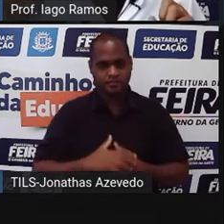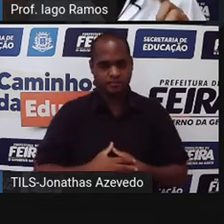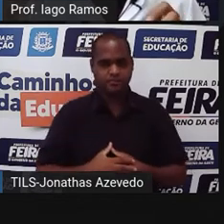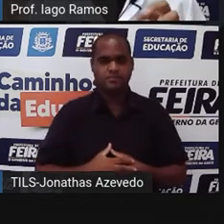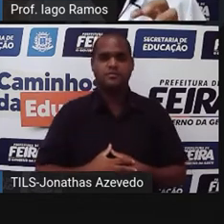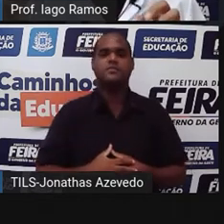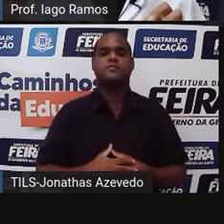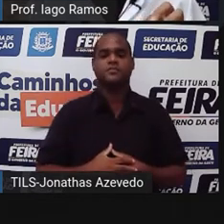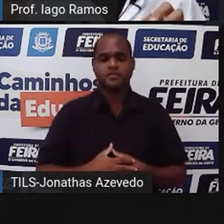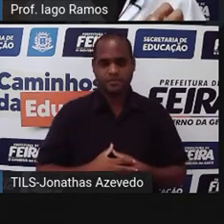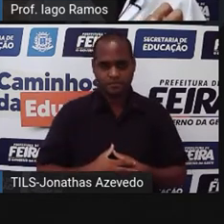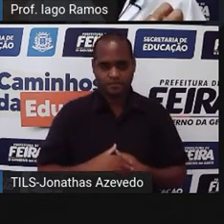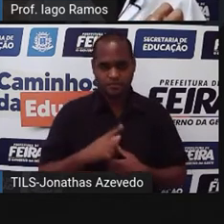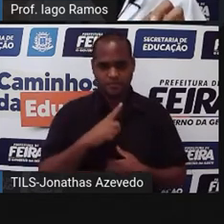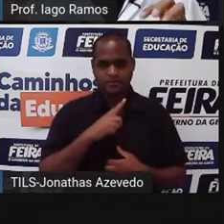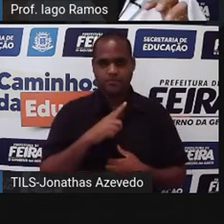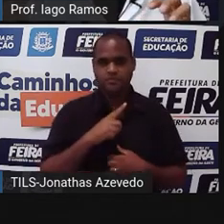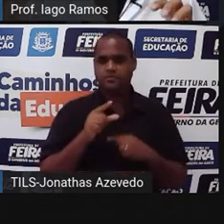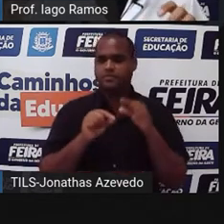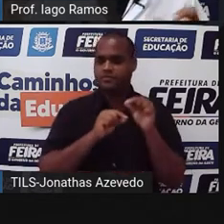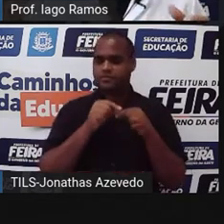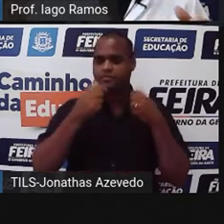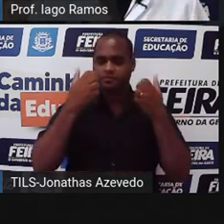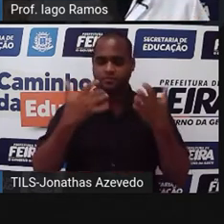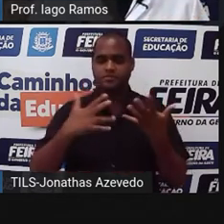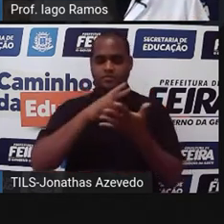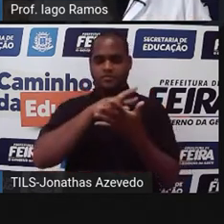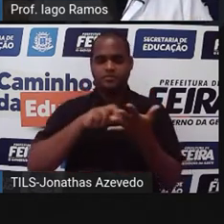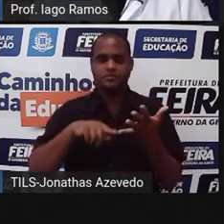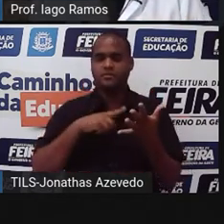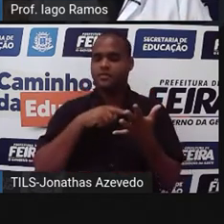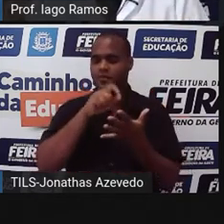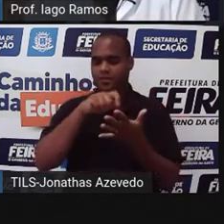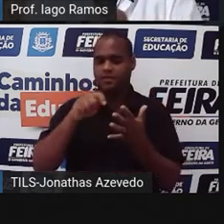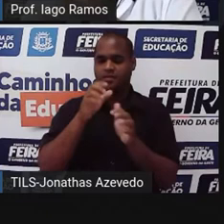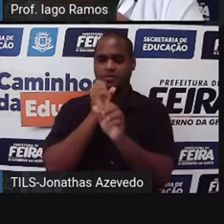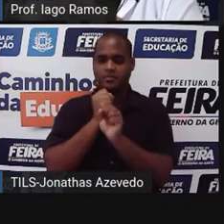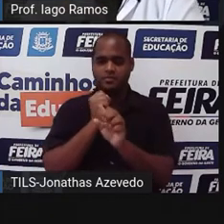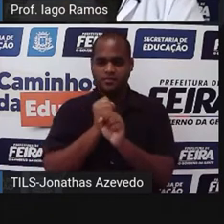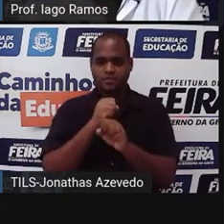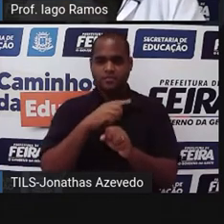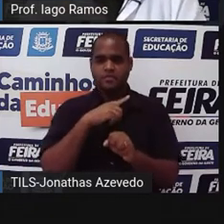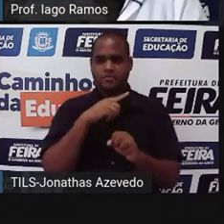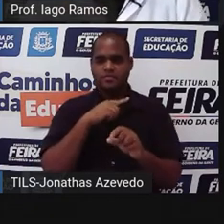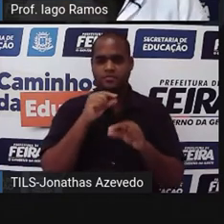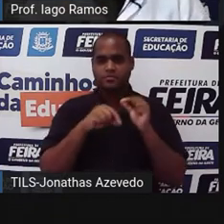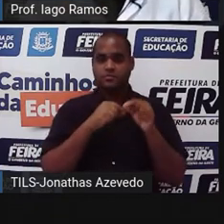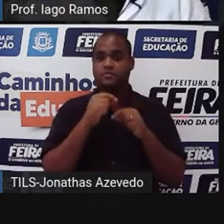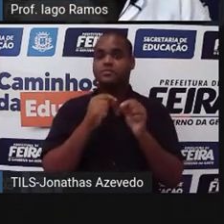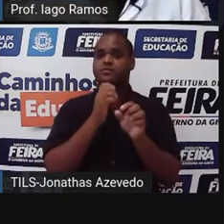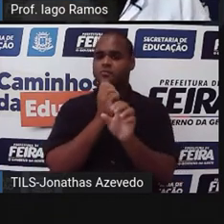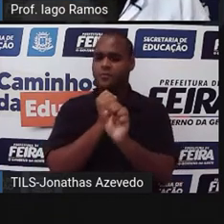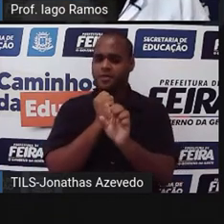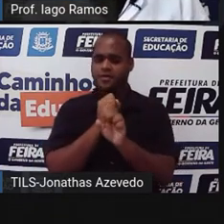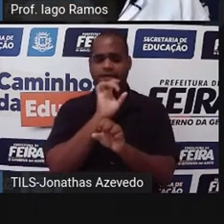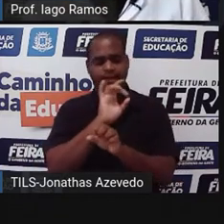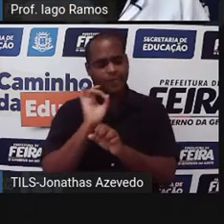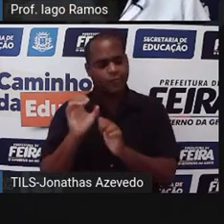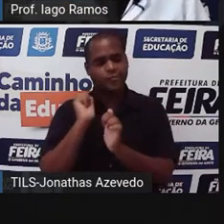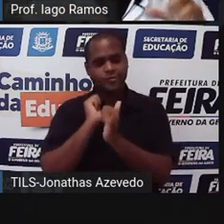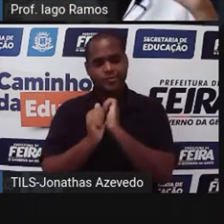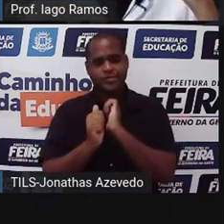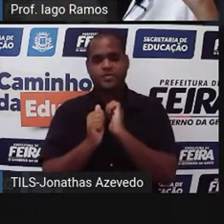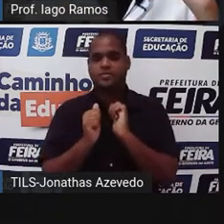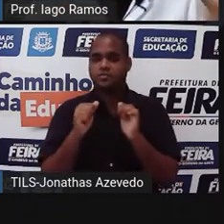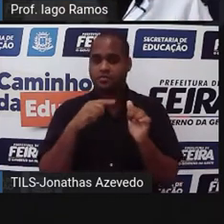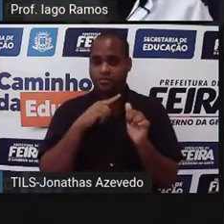E aí nessa pesquisa se anotou a quantidade de alunos para cada esporte. E